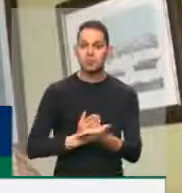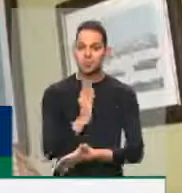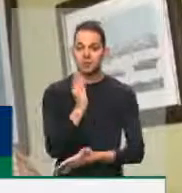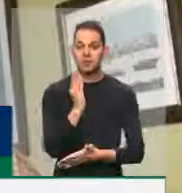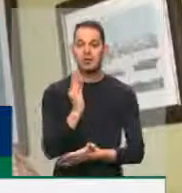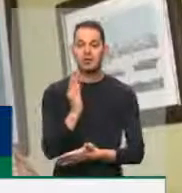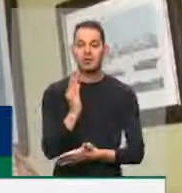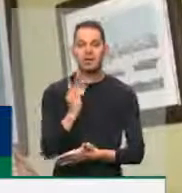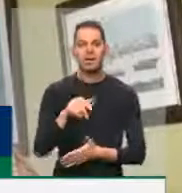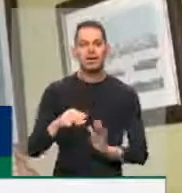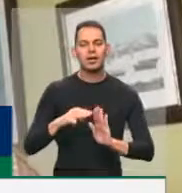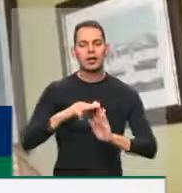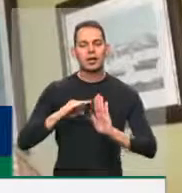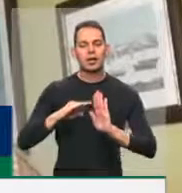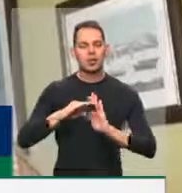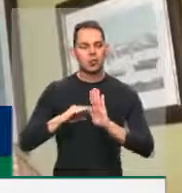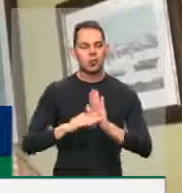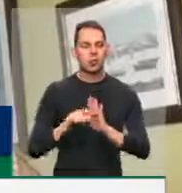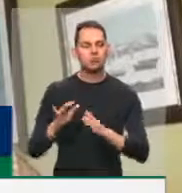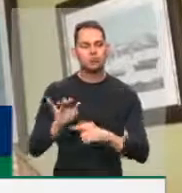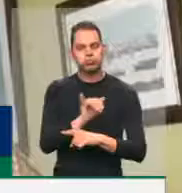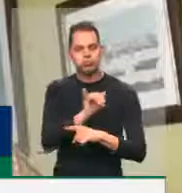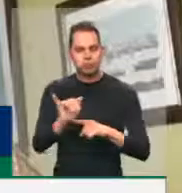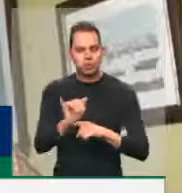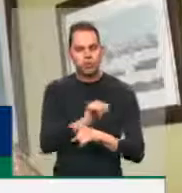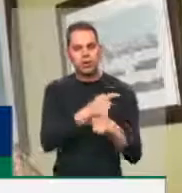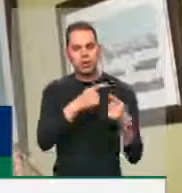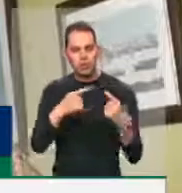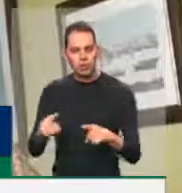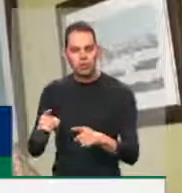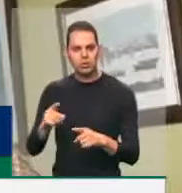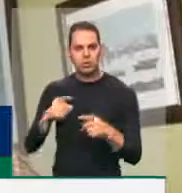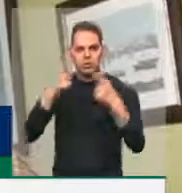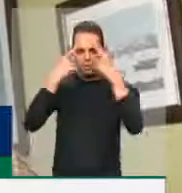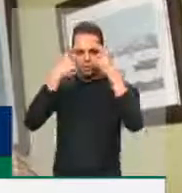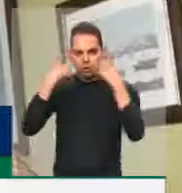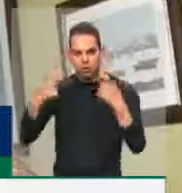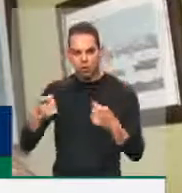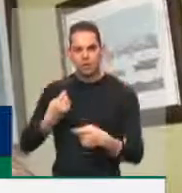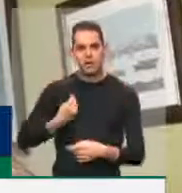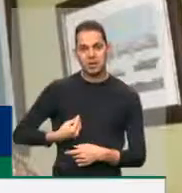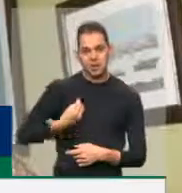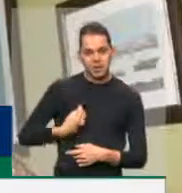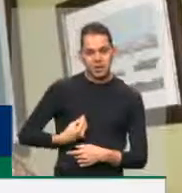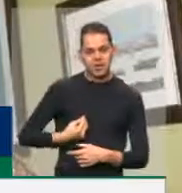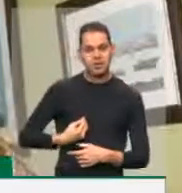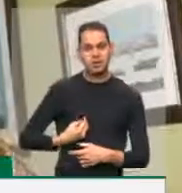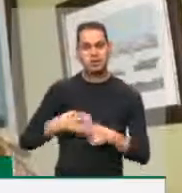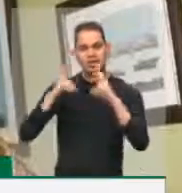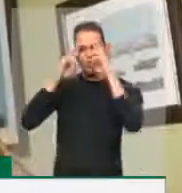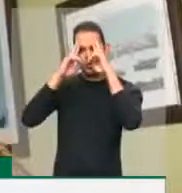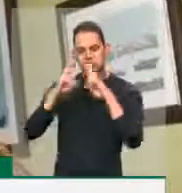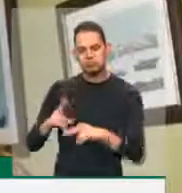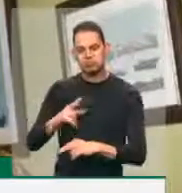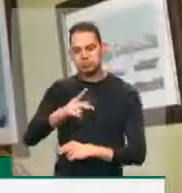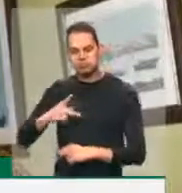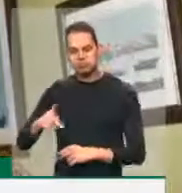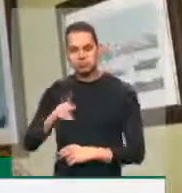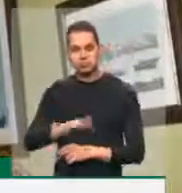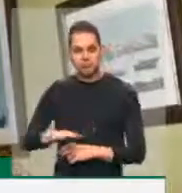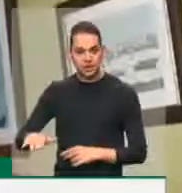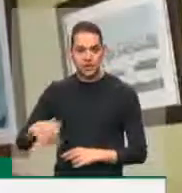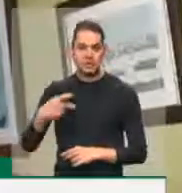como uma medida do Congresso contra o abuso, contra a vida e a dignidade das crianças e adolescentes brasileiros.